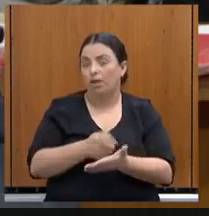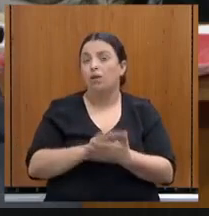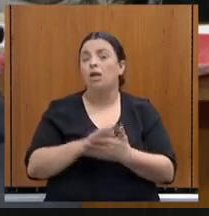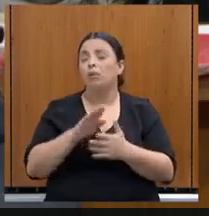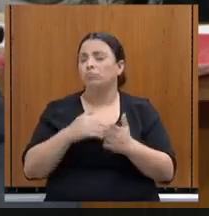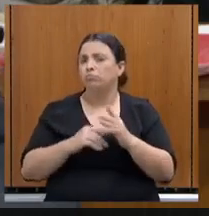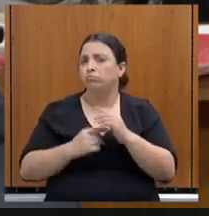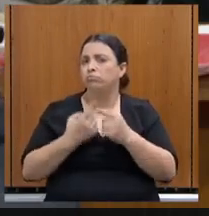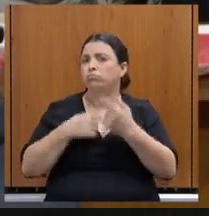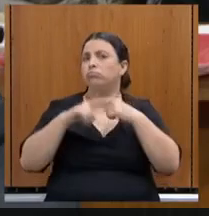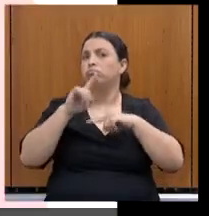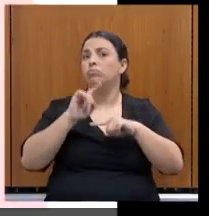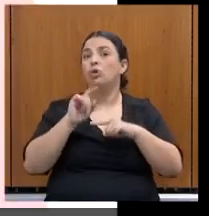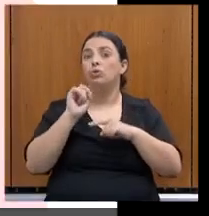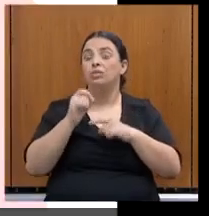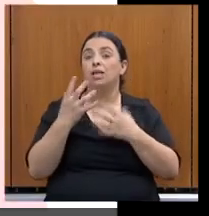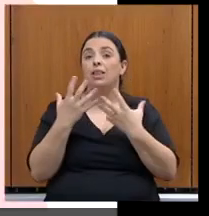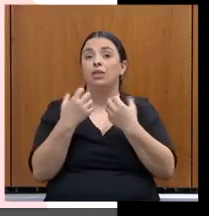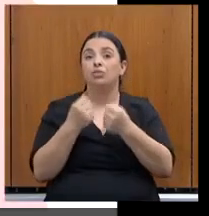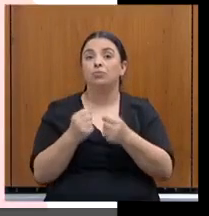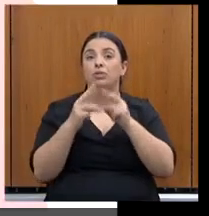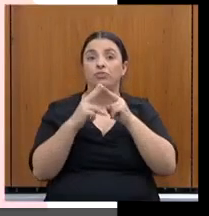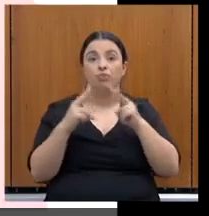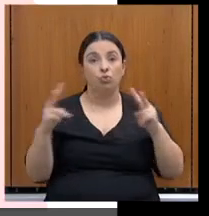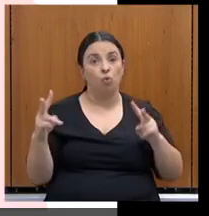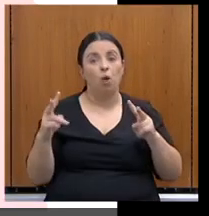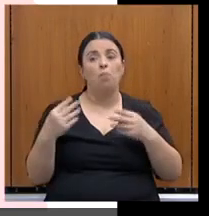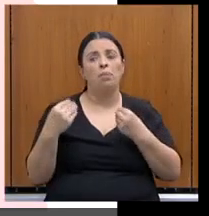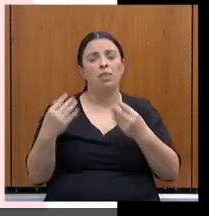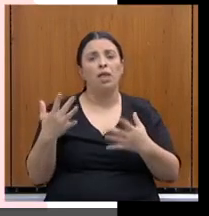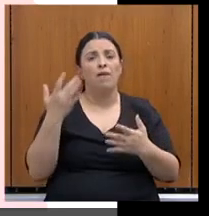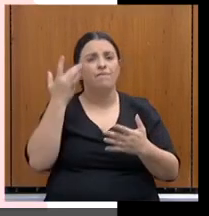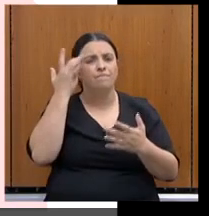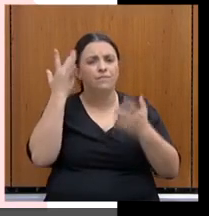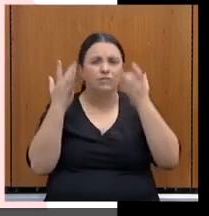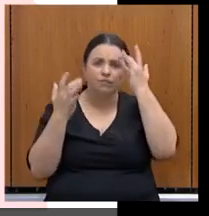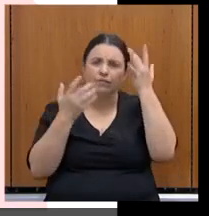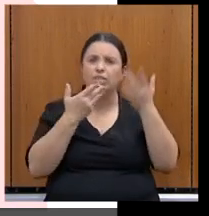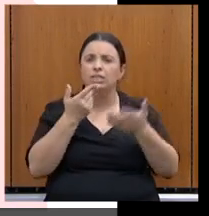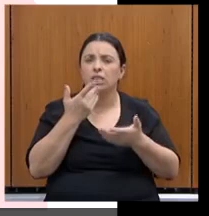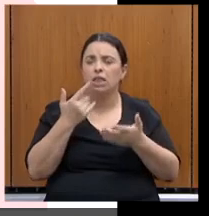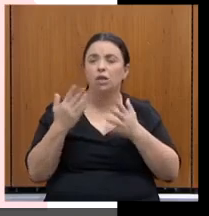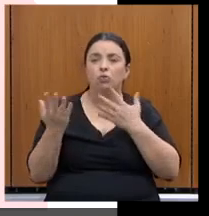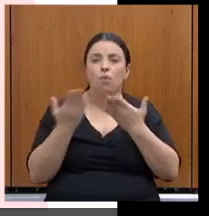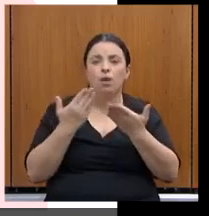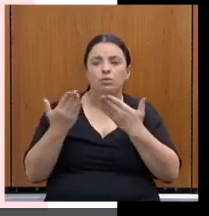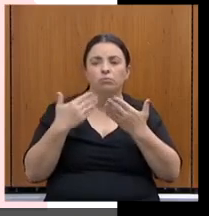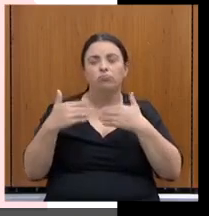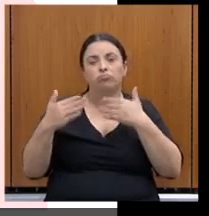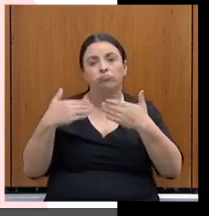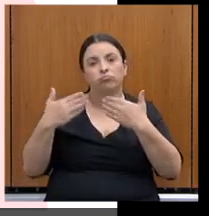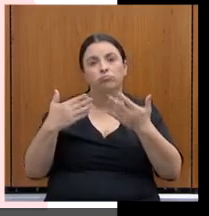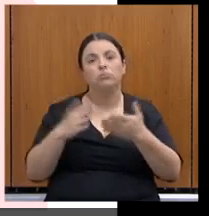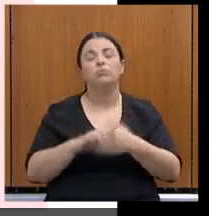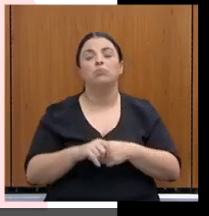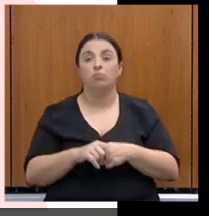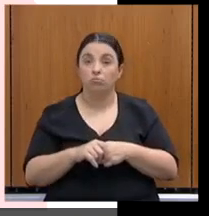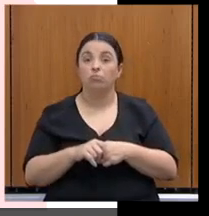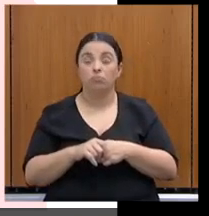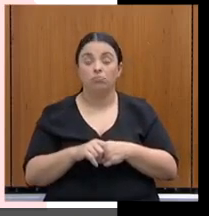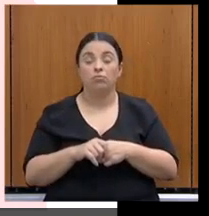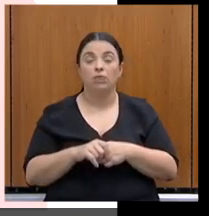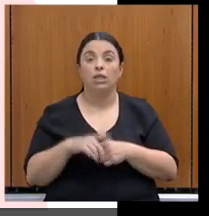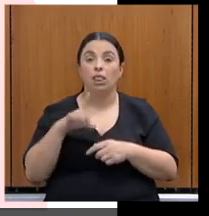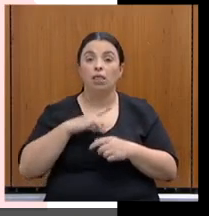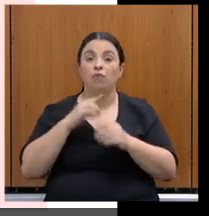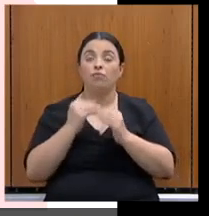os atendimentos virtuais, isso para facilitar a vida do contribuinte. Então, tivemos um